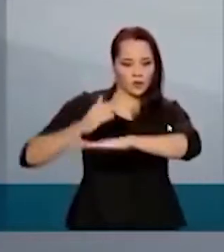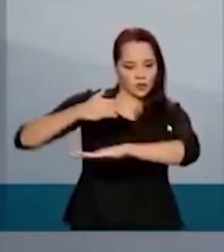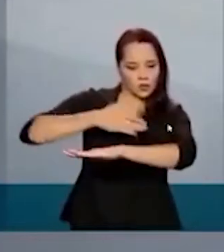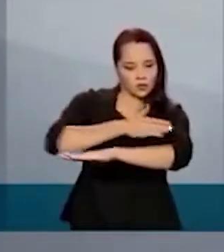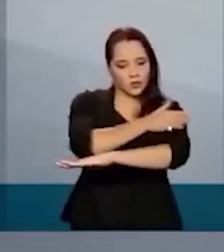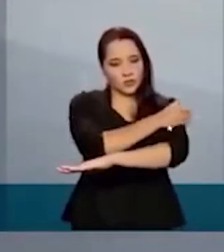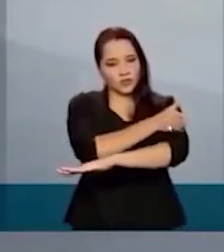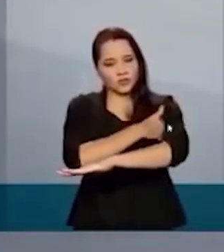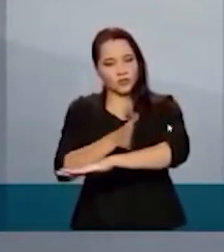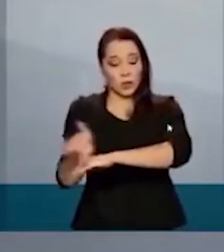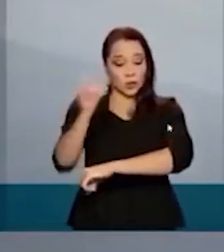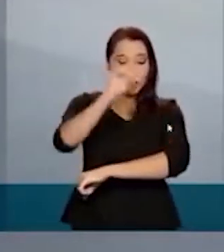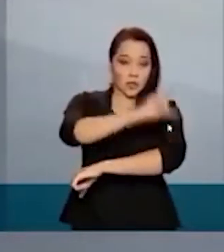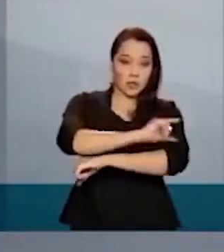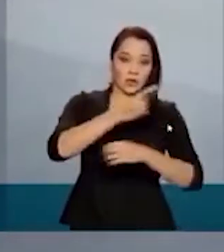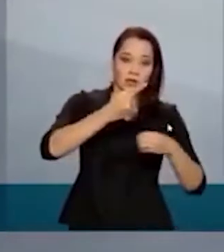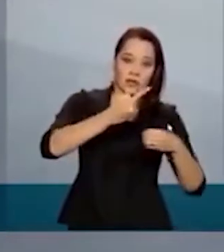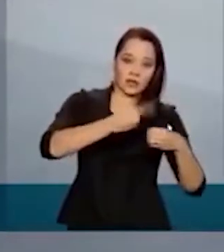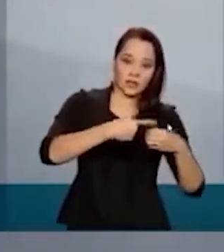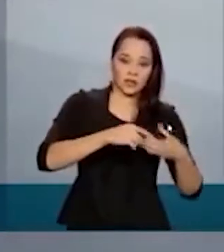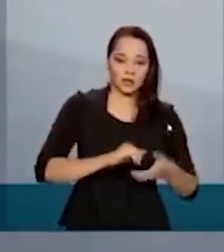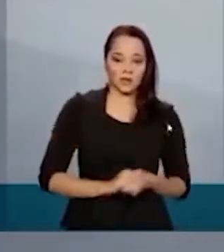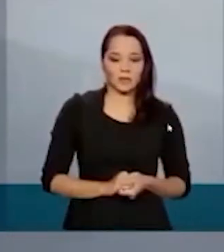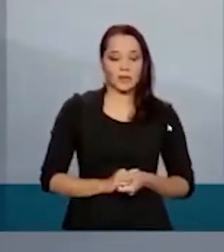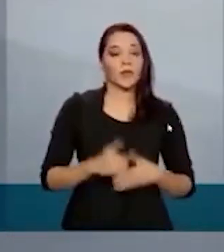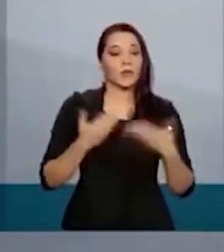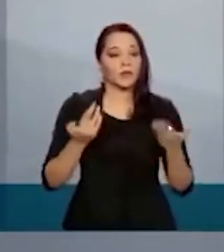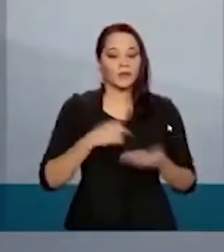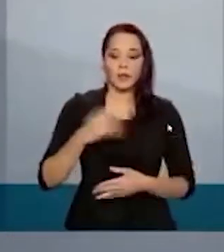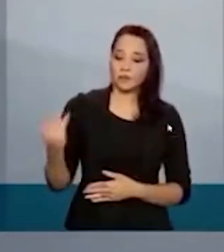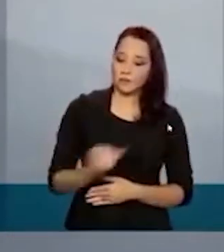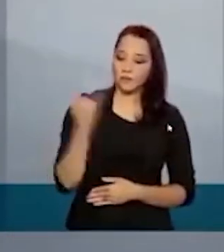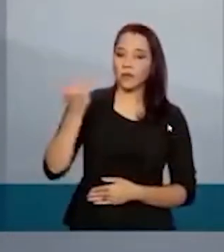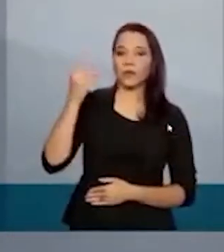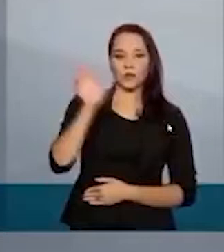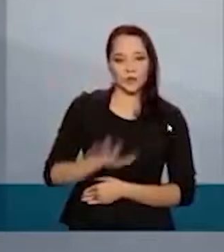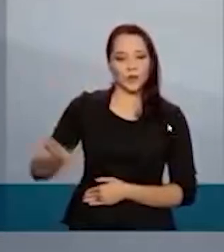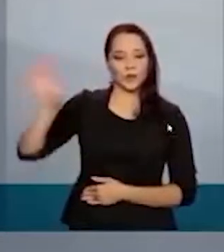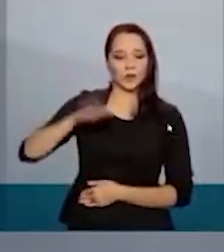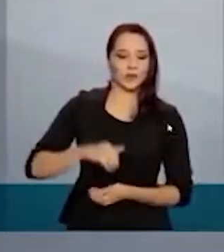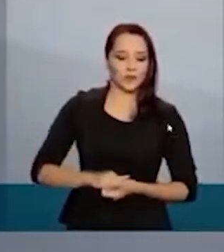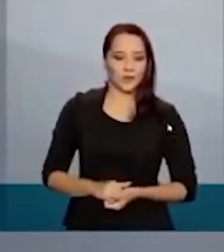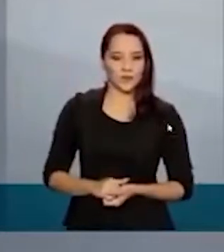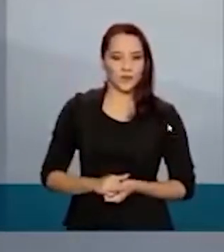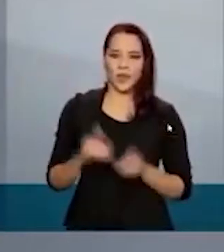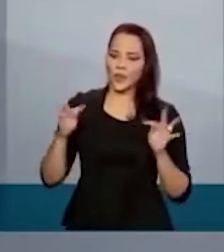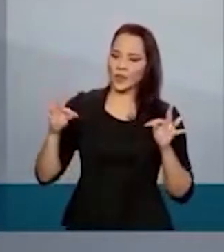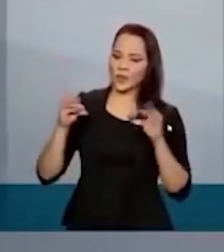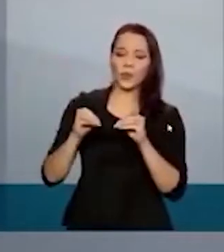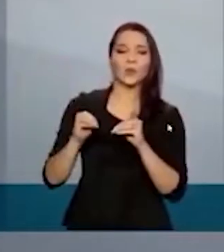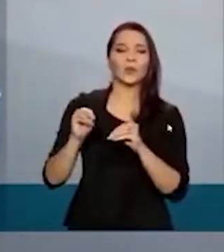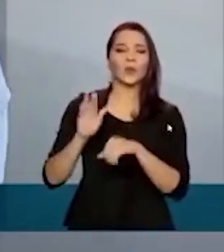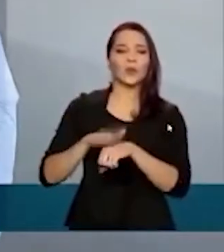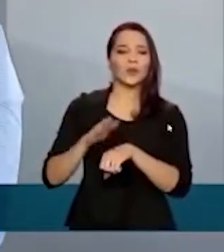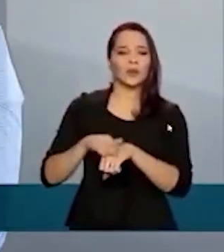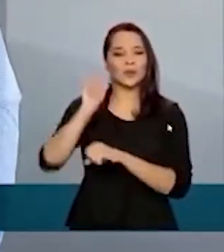centro da cidade. Então, um equipamento importante para essa região. Tudo isso feito com